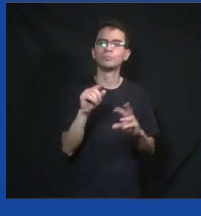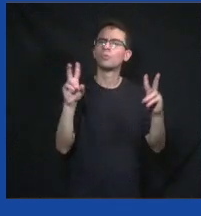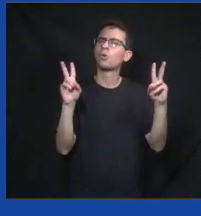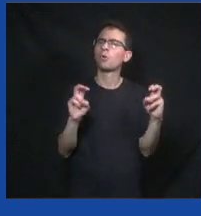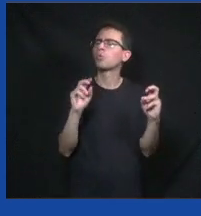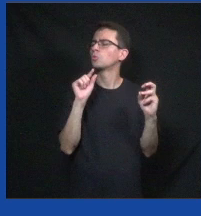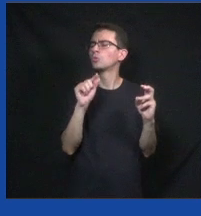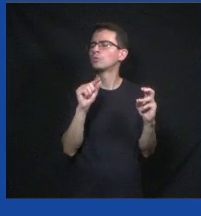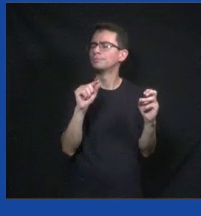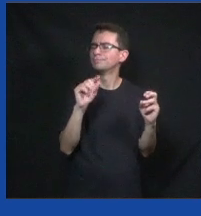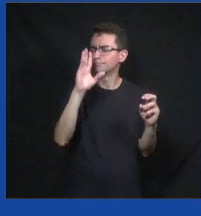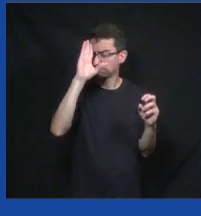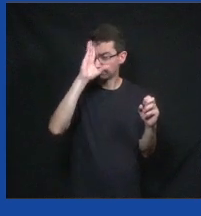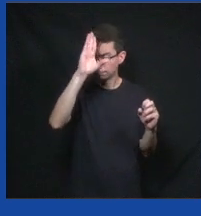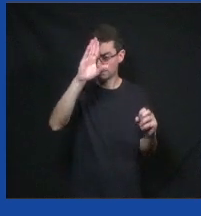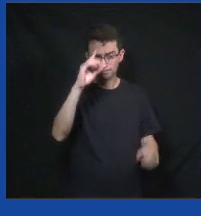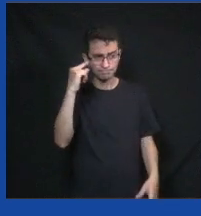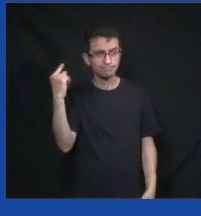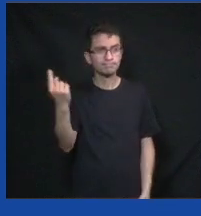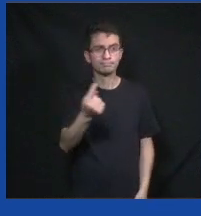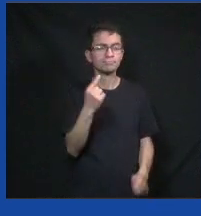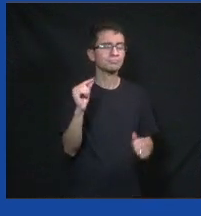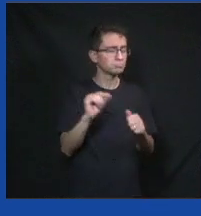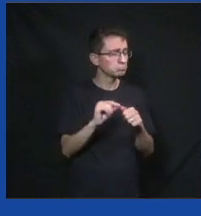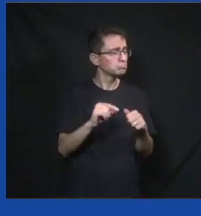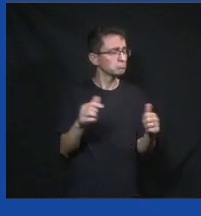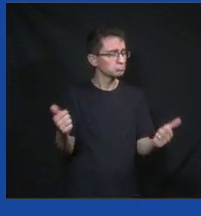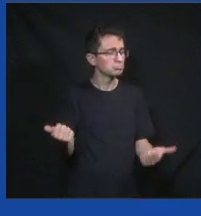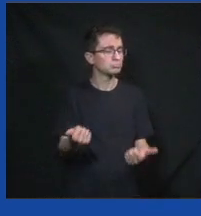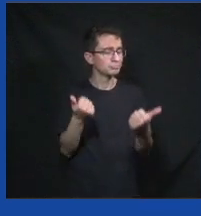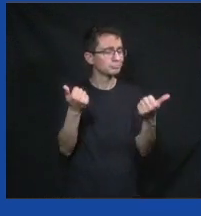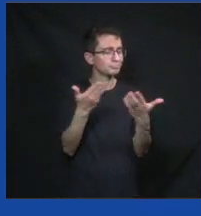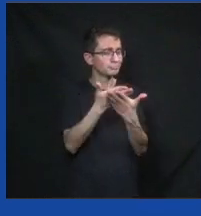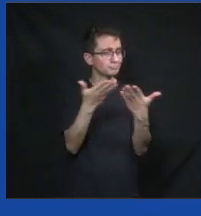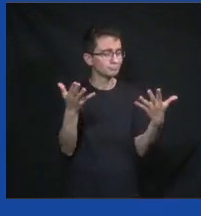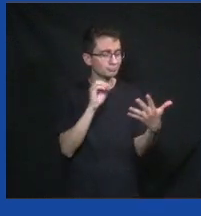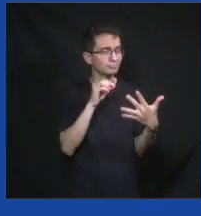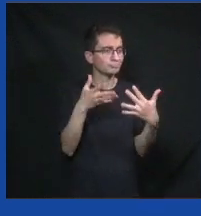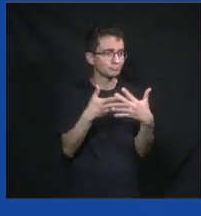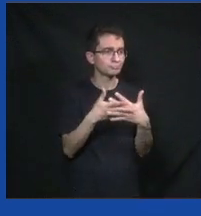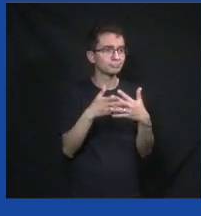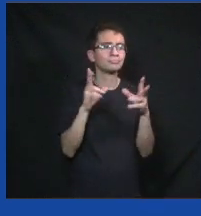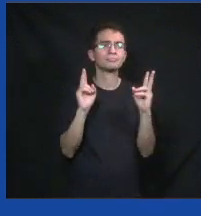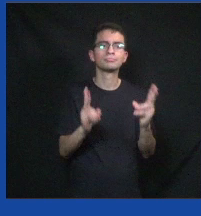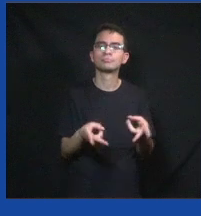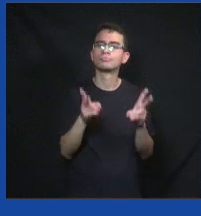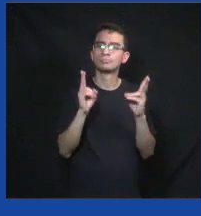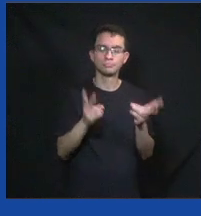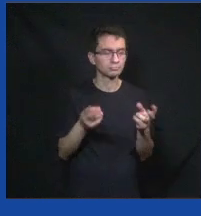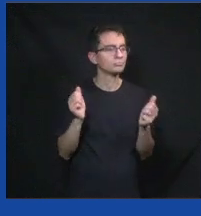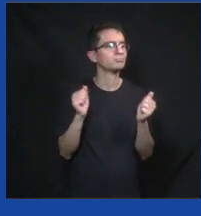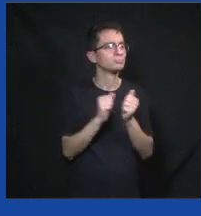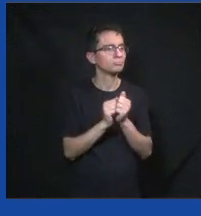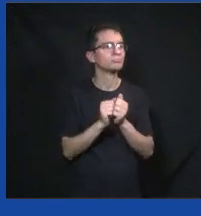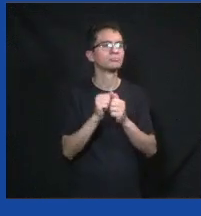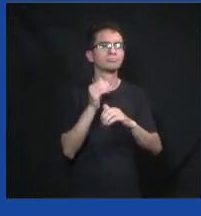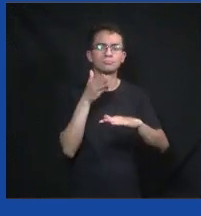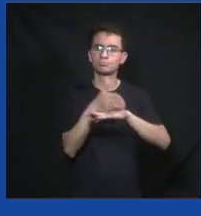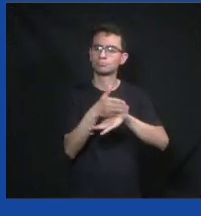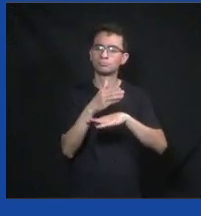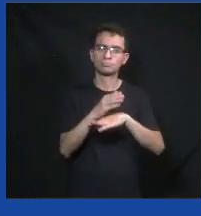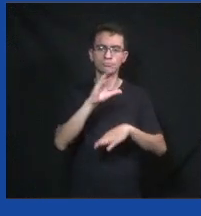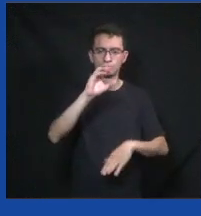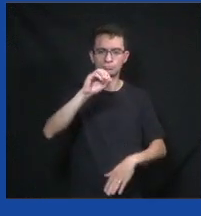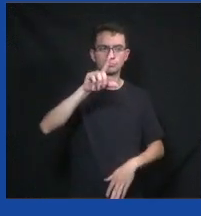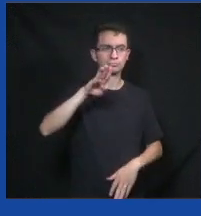nossa grande visão, o que a gente quer é fazer cidades melhores para o cidadão sempre com o cidadão participando. Esse é o